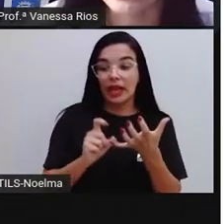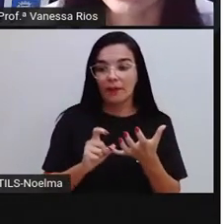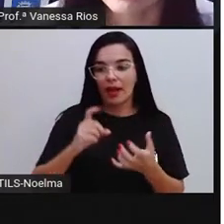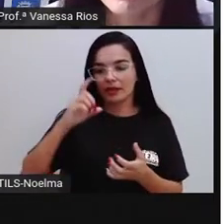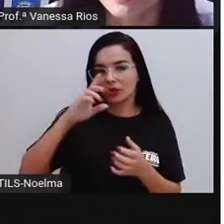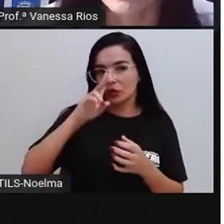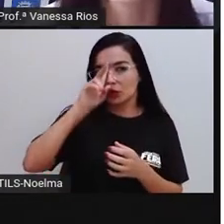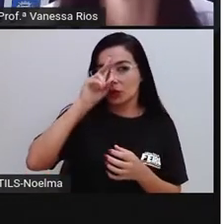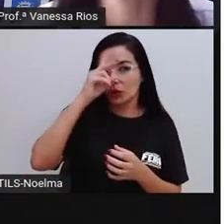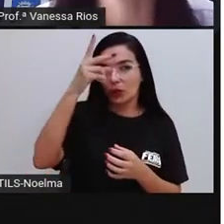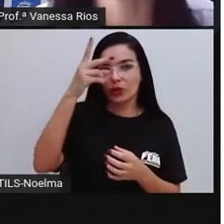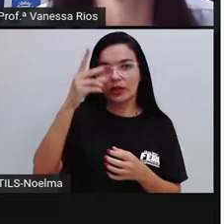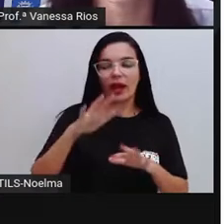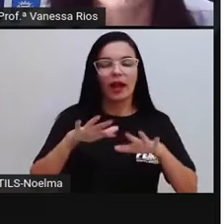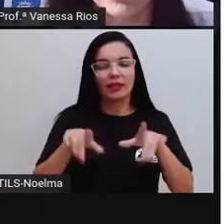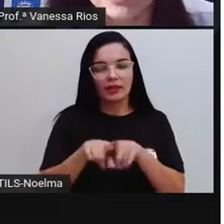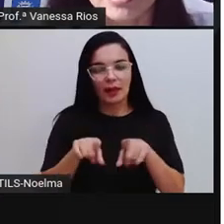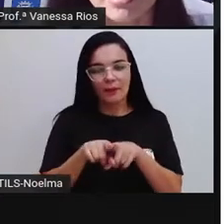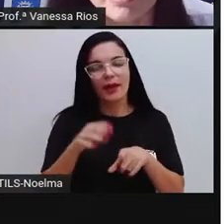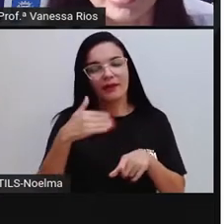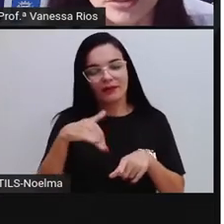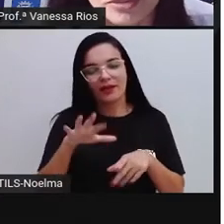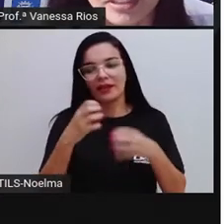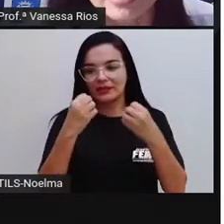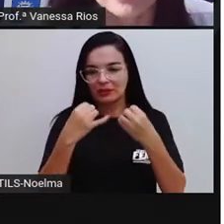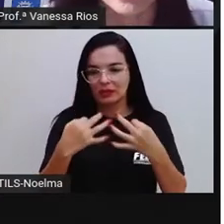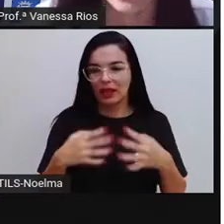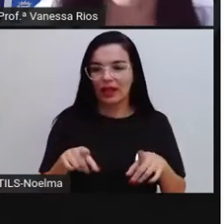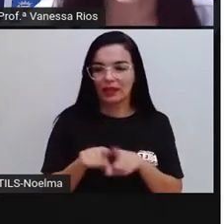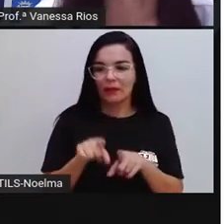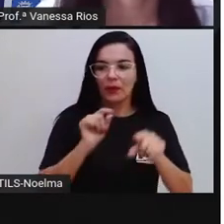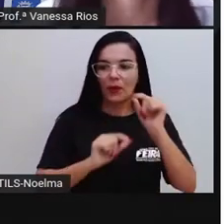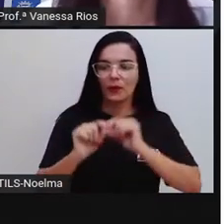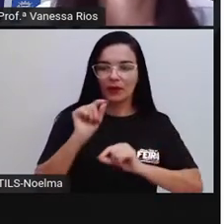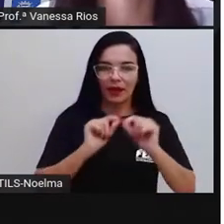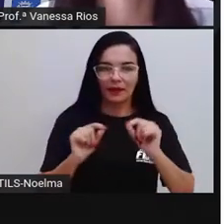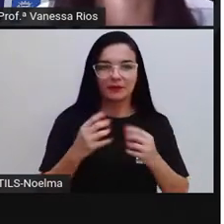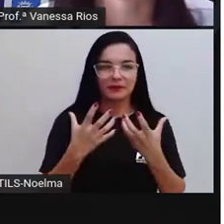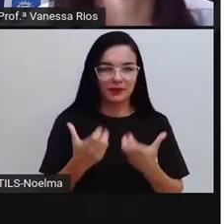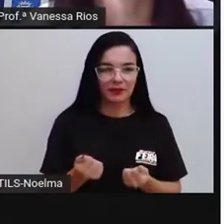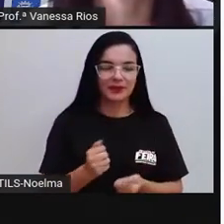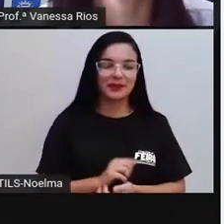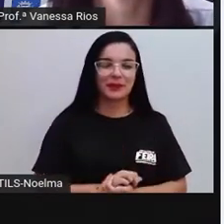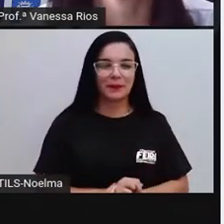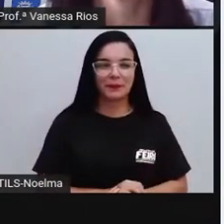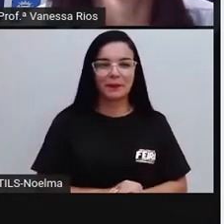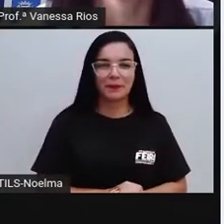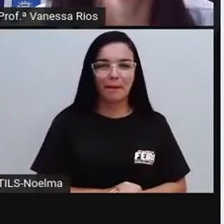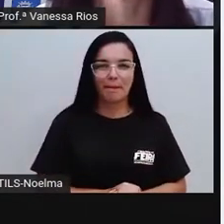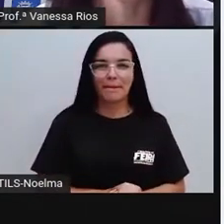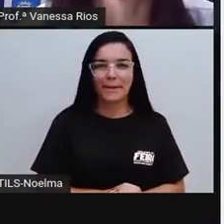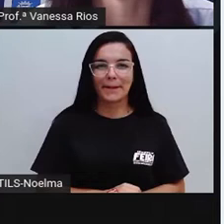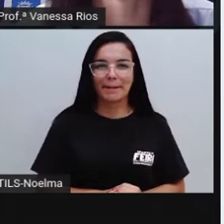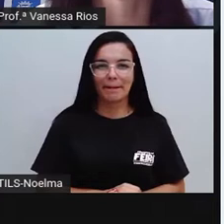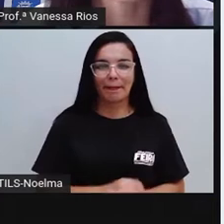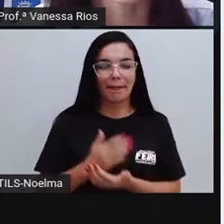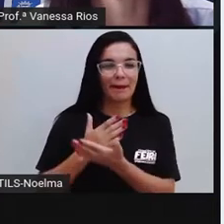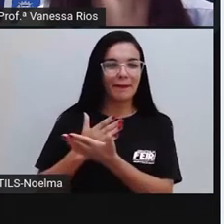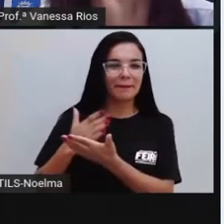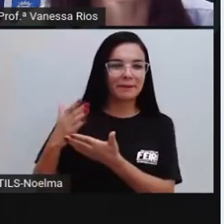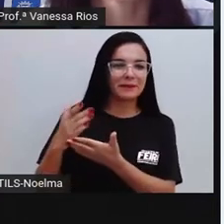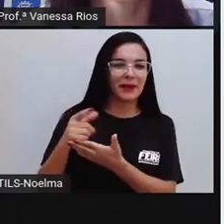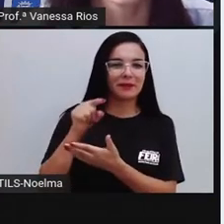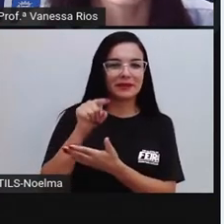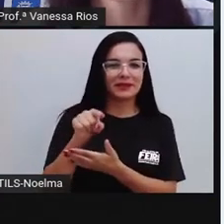explicar também o que é uma sílaba tônica, tá certo? Então, vamos lá. Para começar